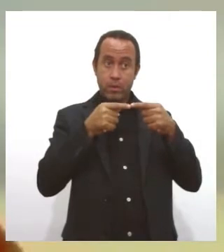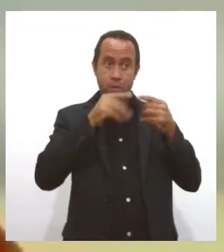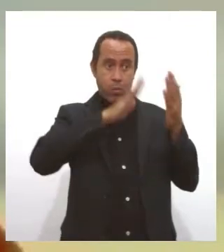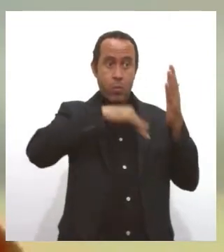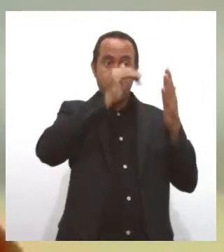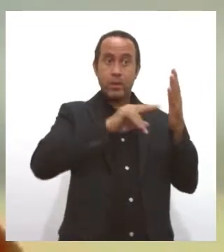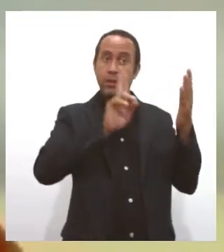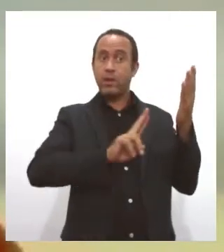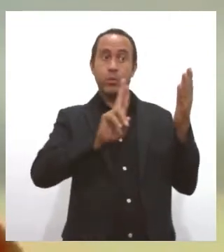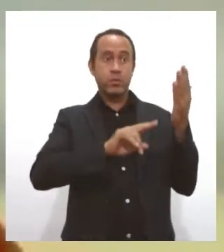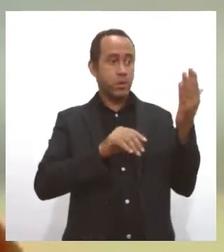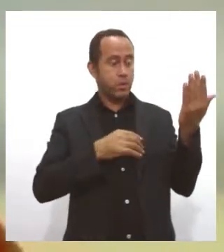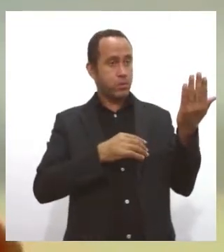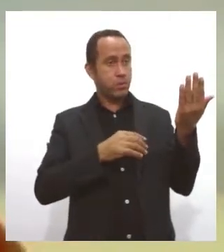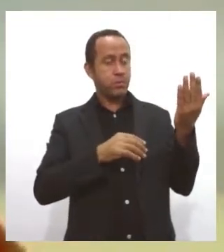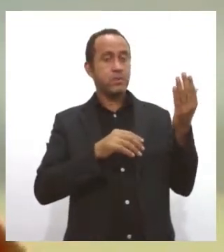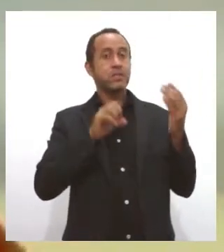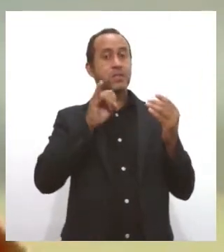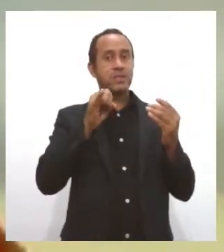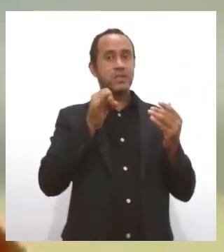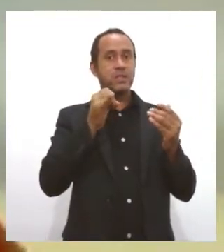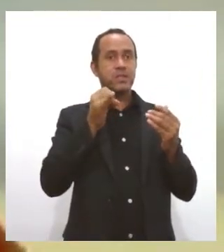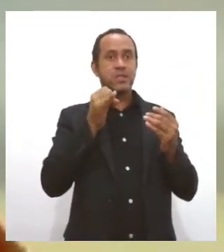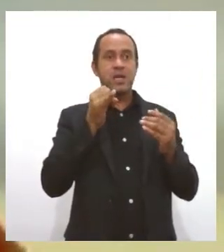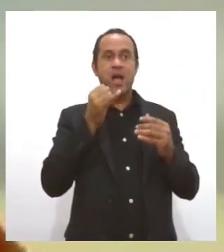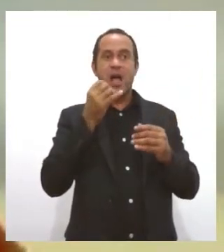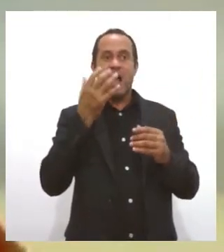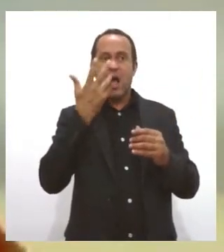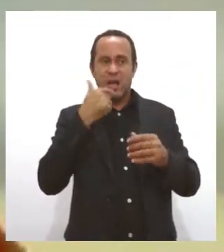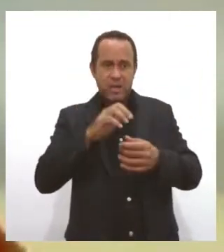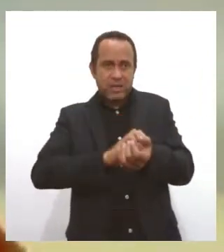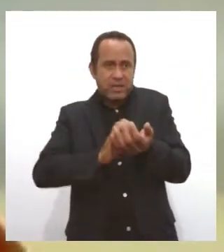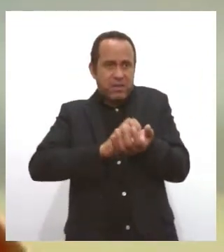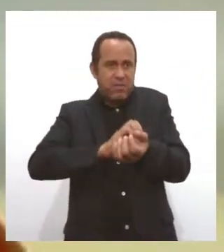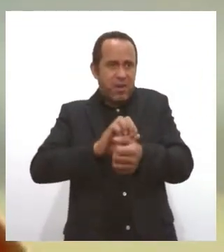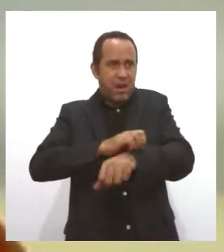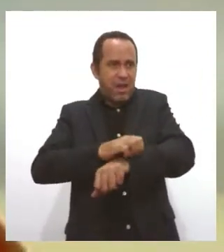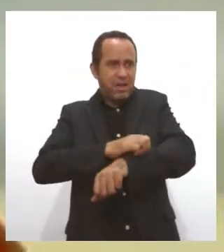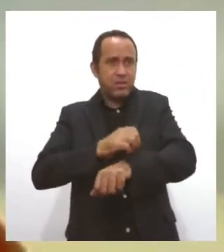é usada, né? Se sua criança é alérgica, você não deve comprar.